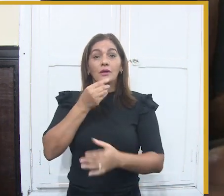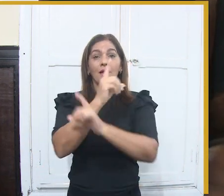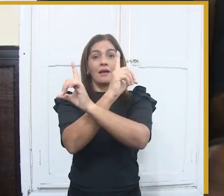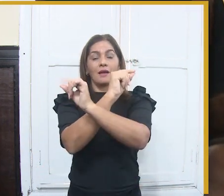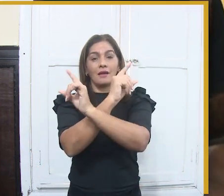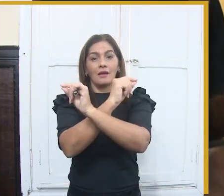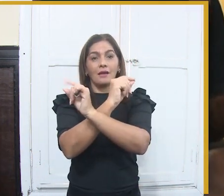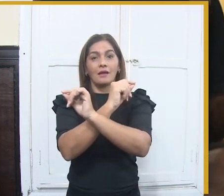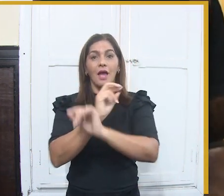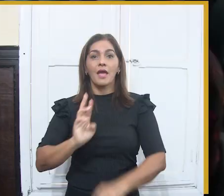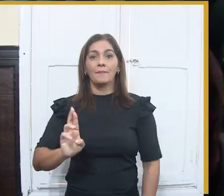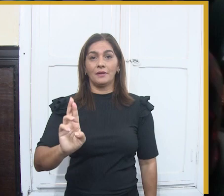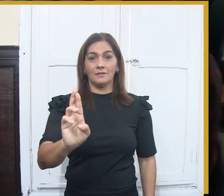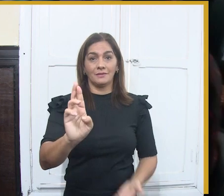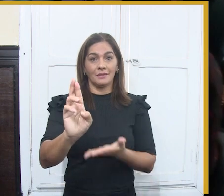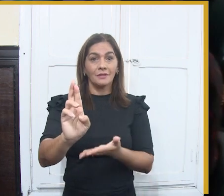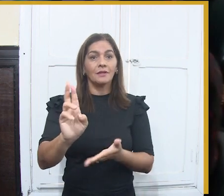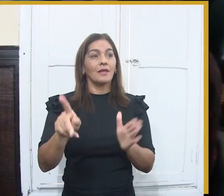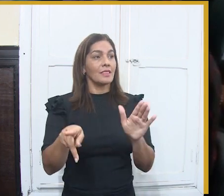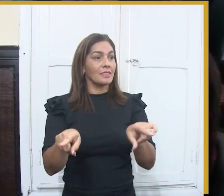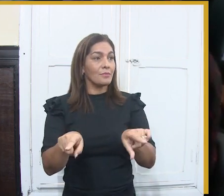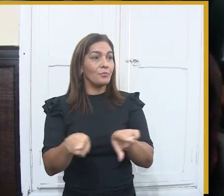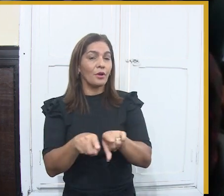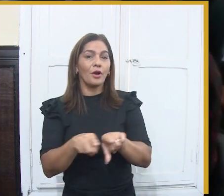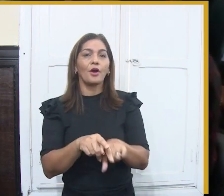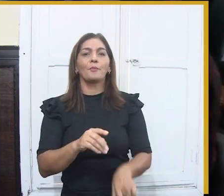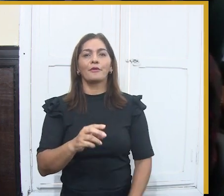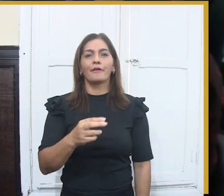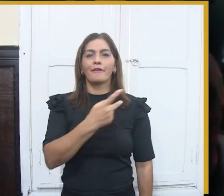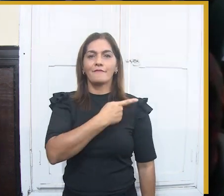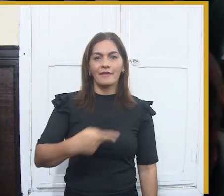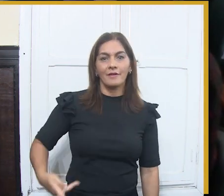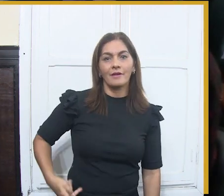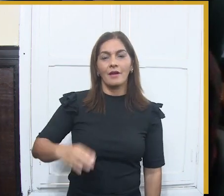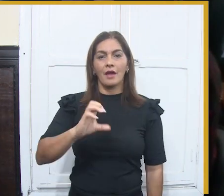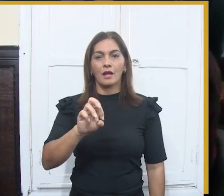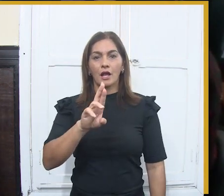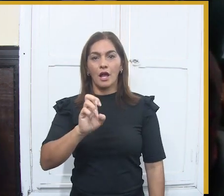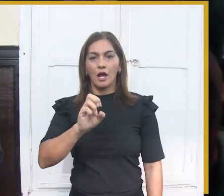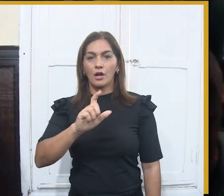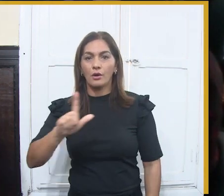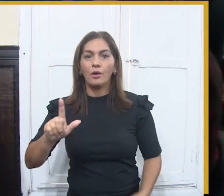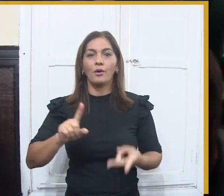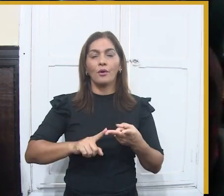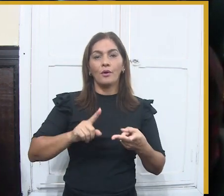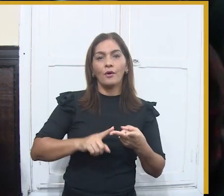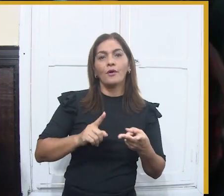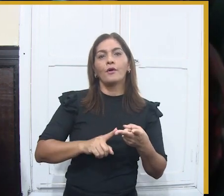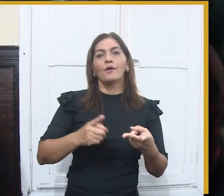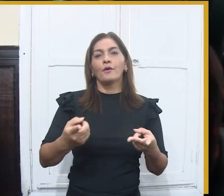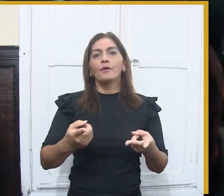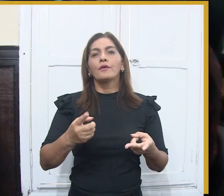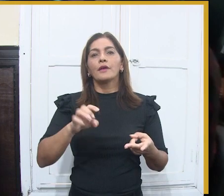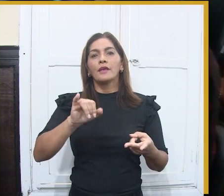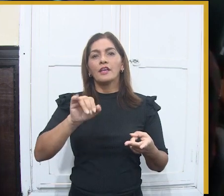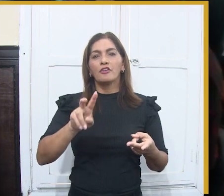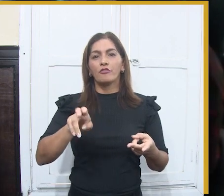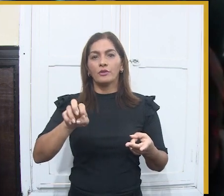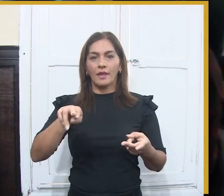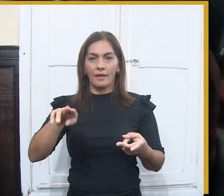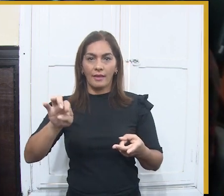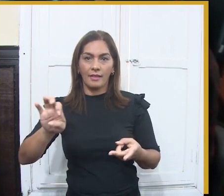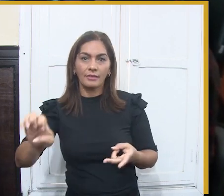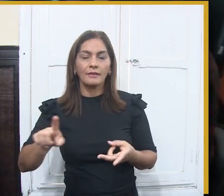Cardoso, um homem de bem, um homem sério, um homem digno, um homem de origem humilde, que venceu com muito trabalho e hoje tem a